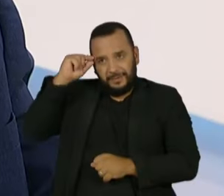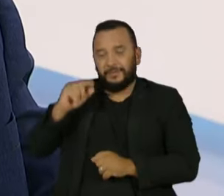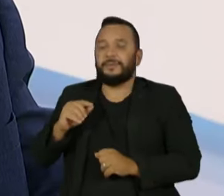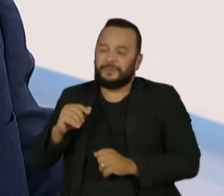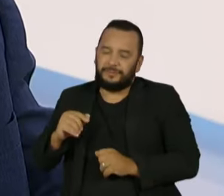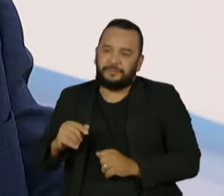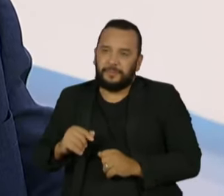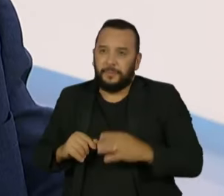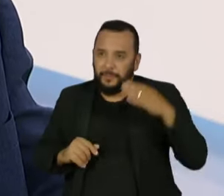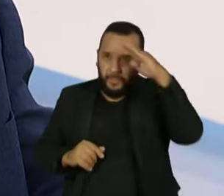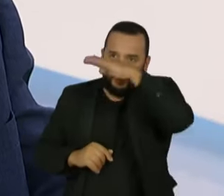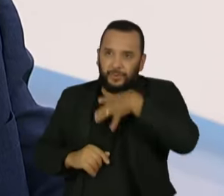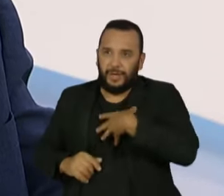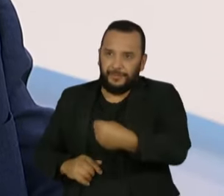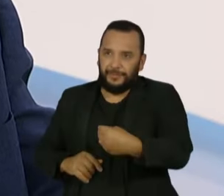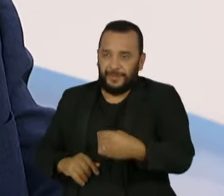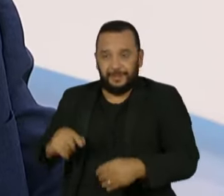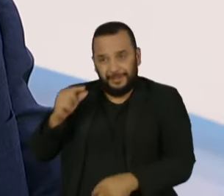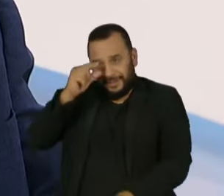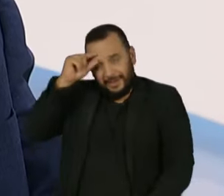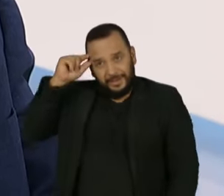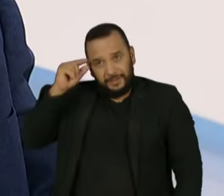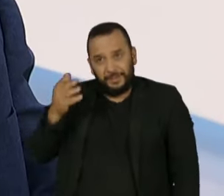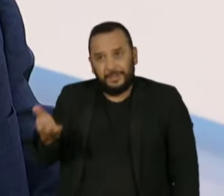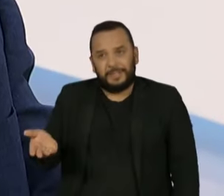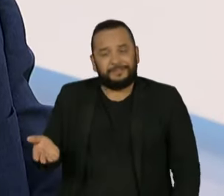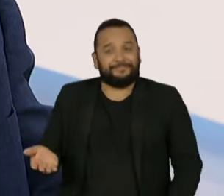presidente Bolsonaro. É uma coincidência, né?